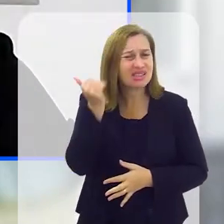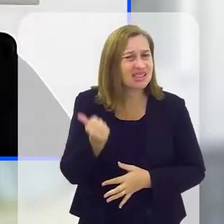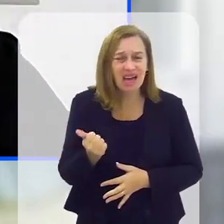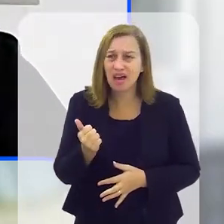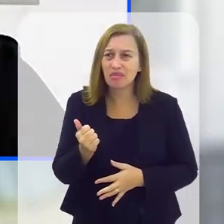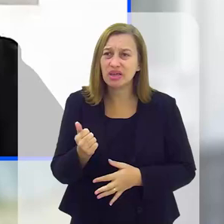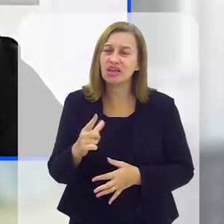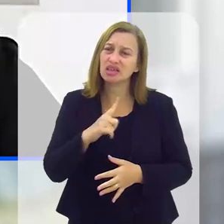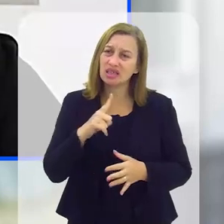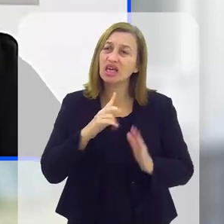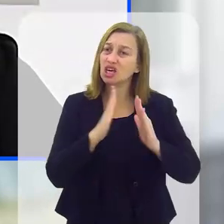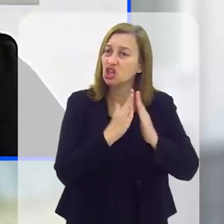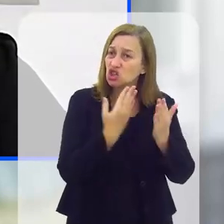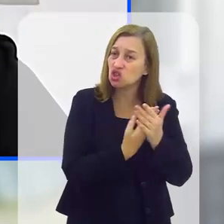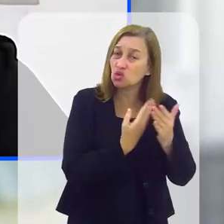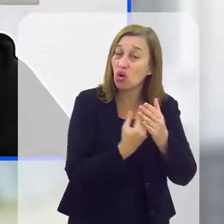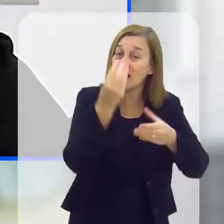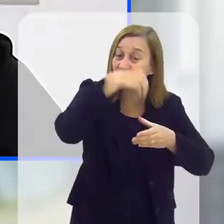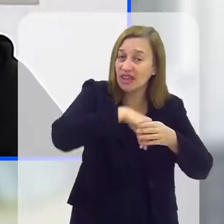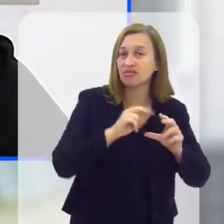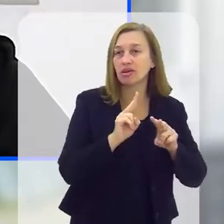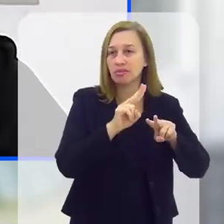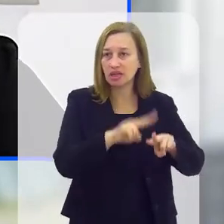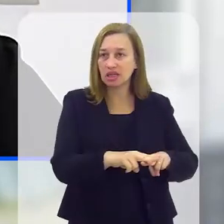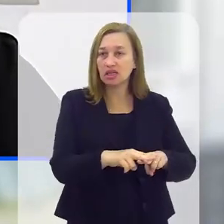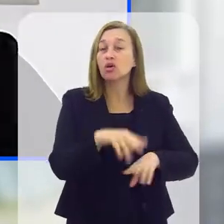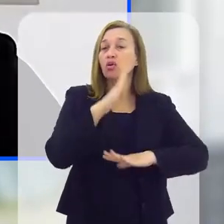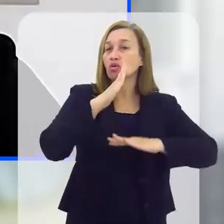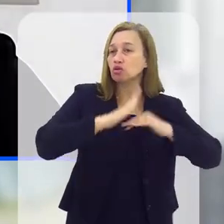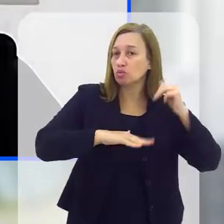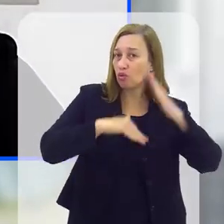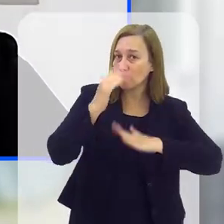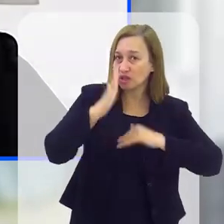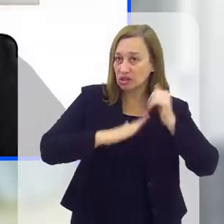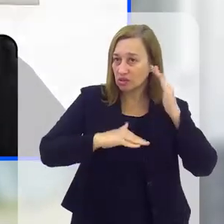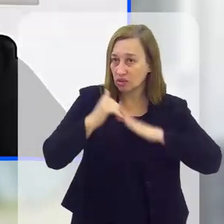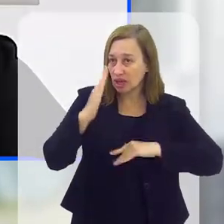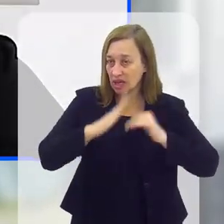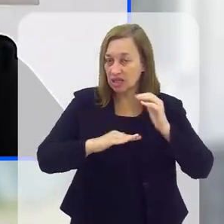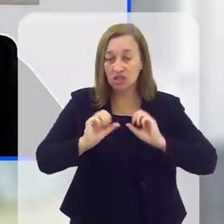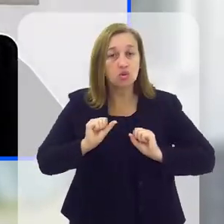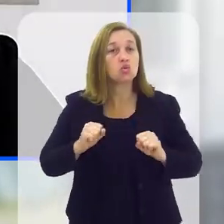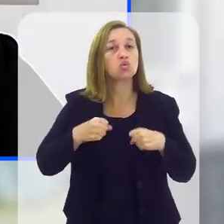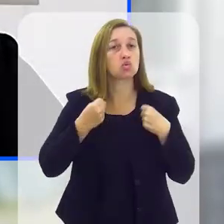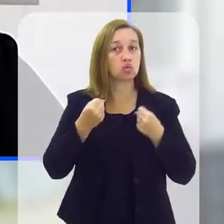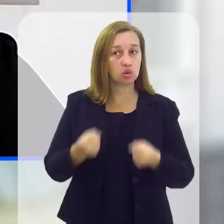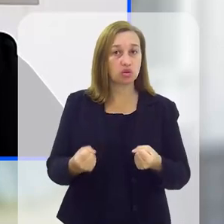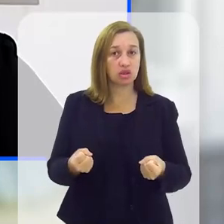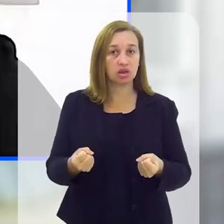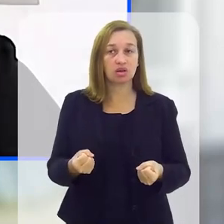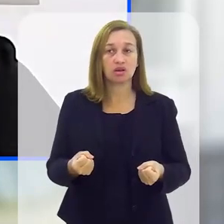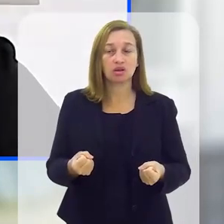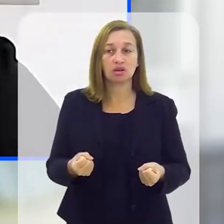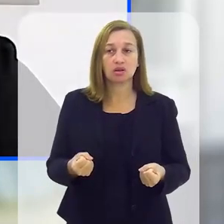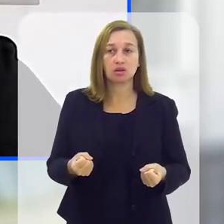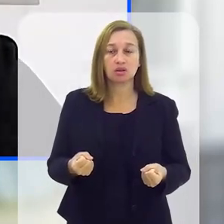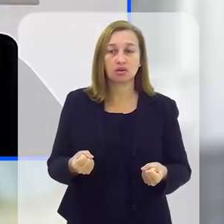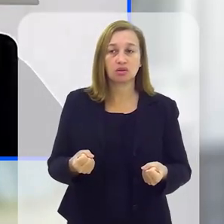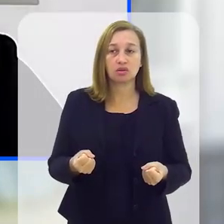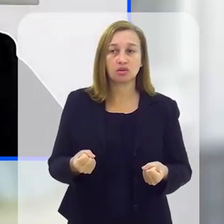saiba que existe colégio lá dentro, com profissionais dedicados,